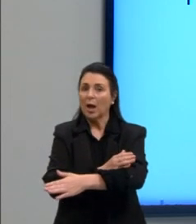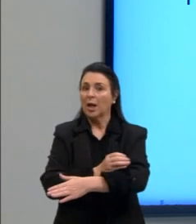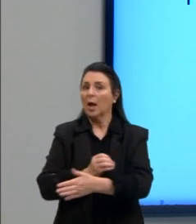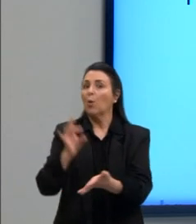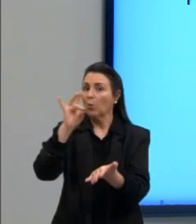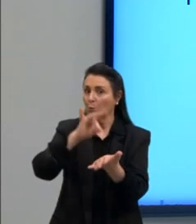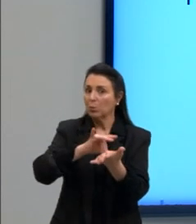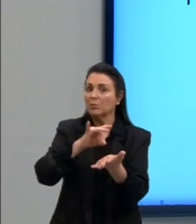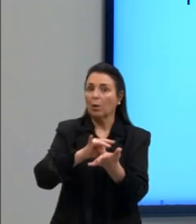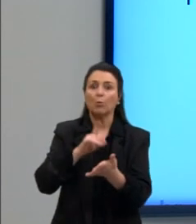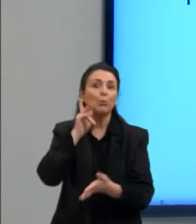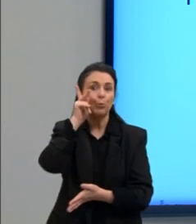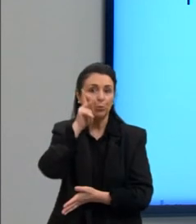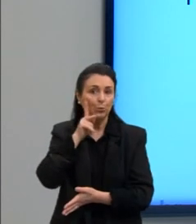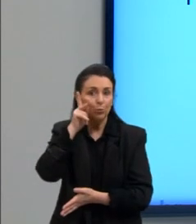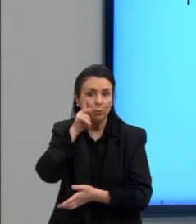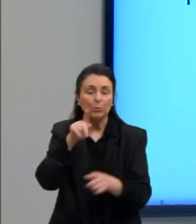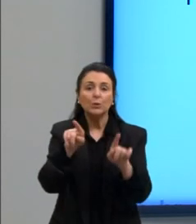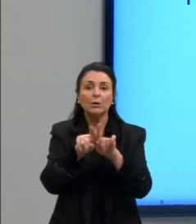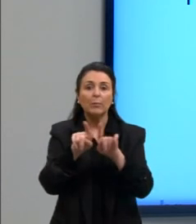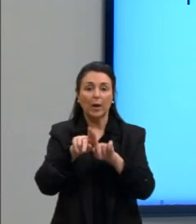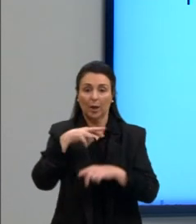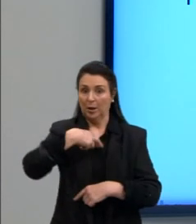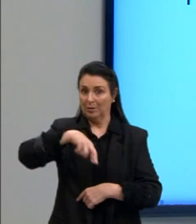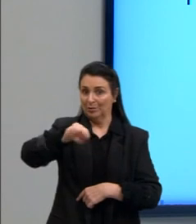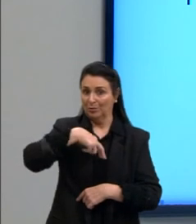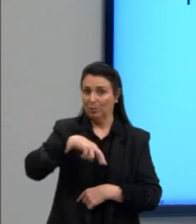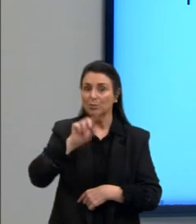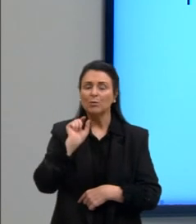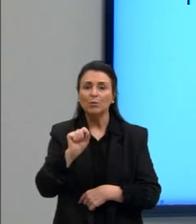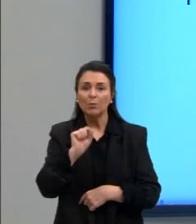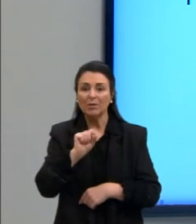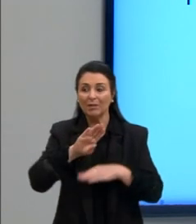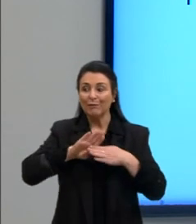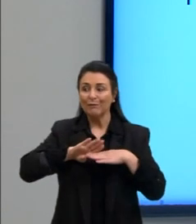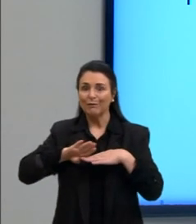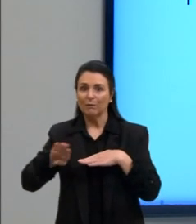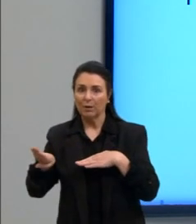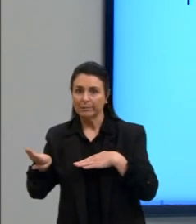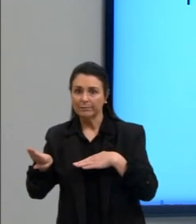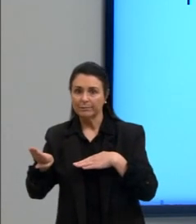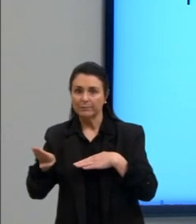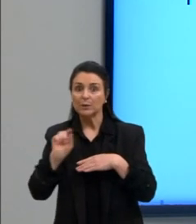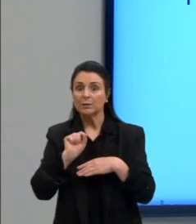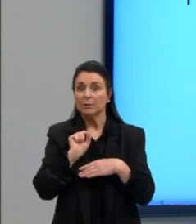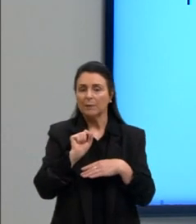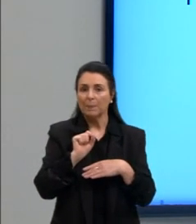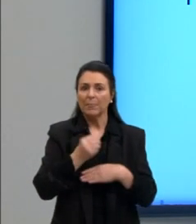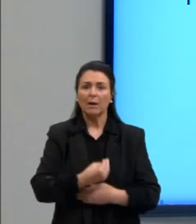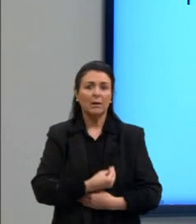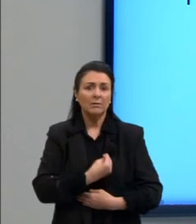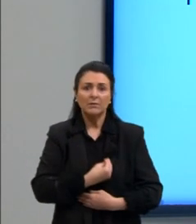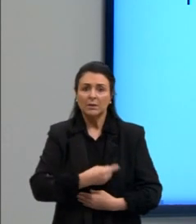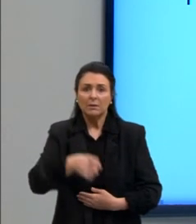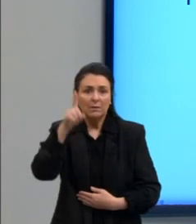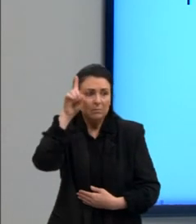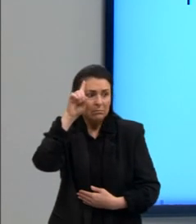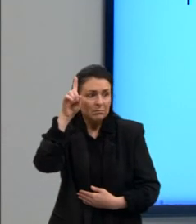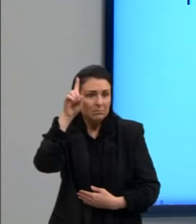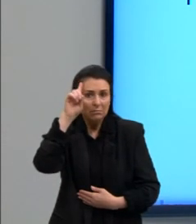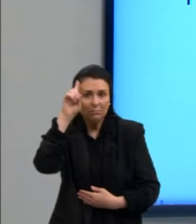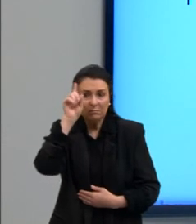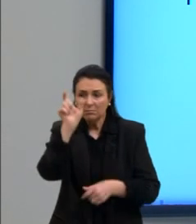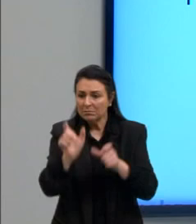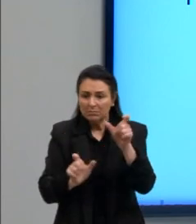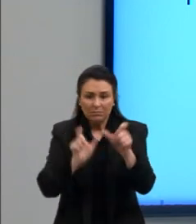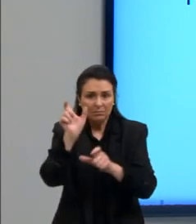da política e também religiosa. E o que ela deixa de fora, então? Ela deixa a vida cotidiana, o dia a dia